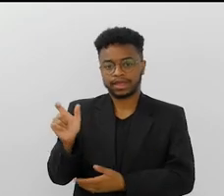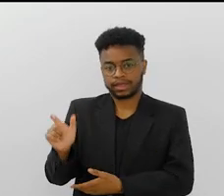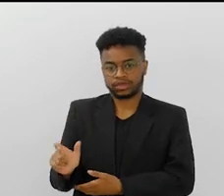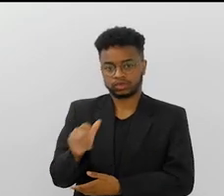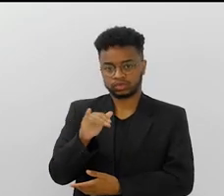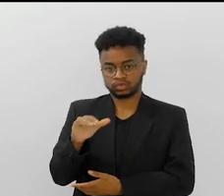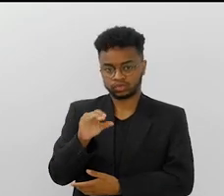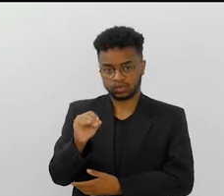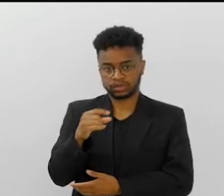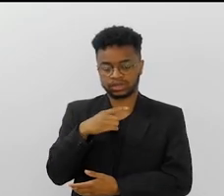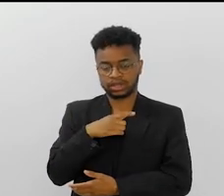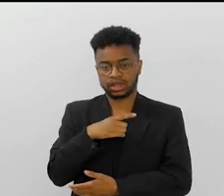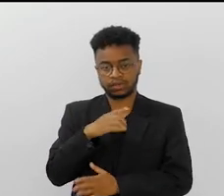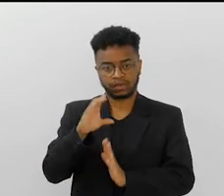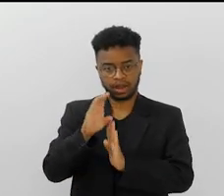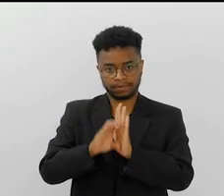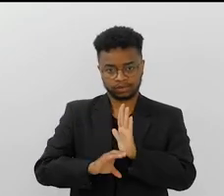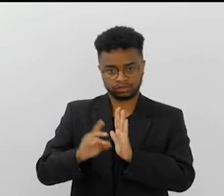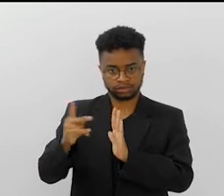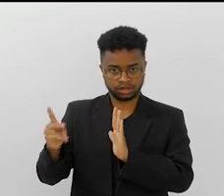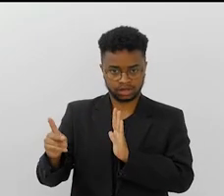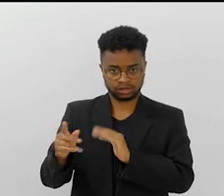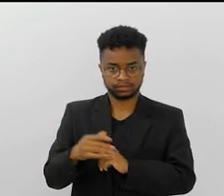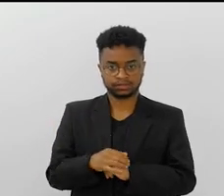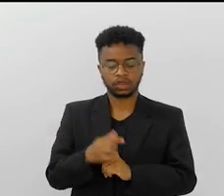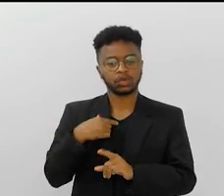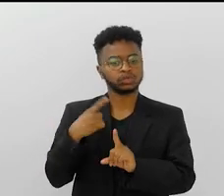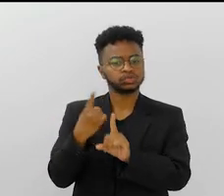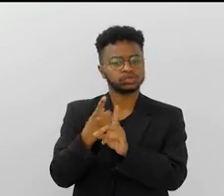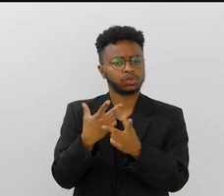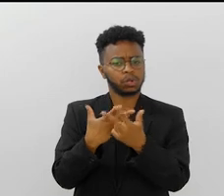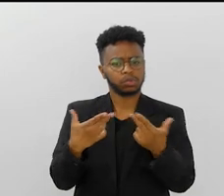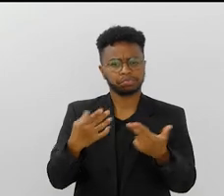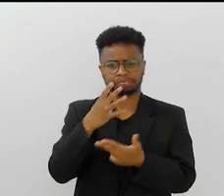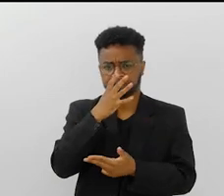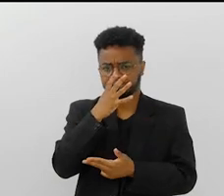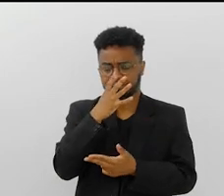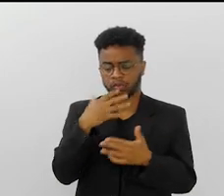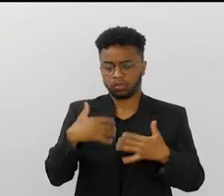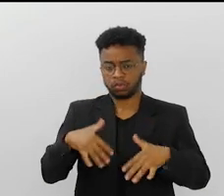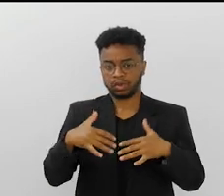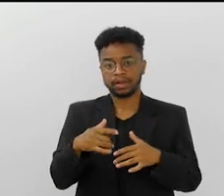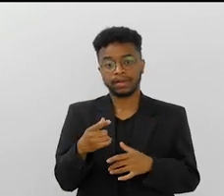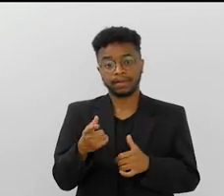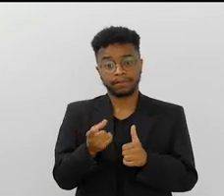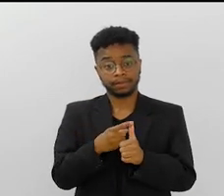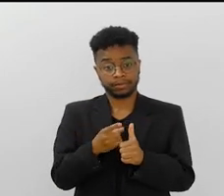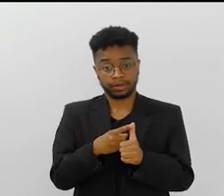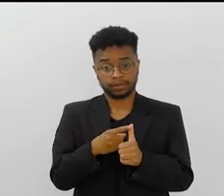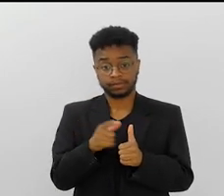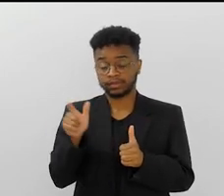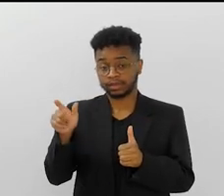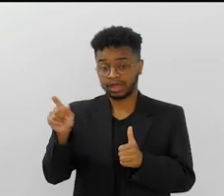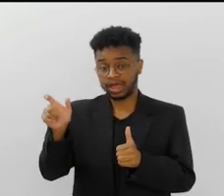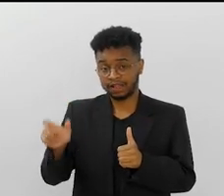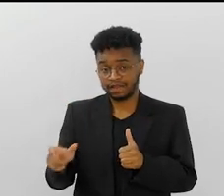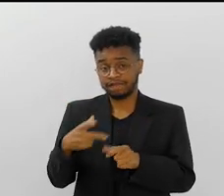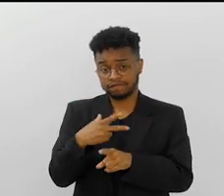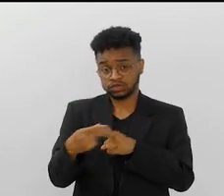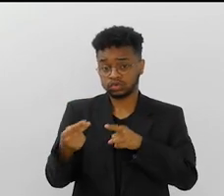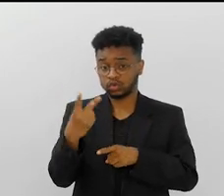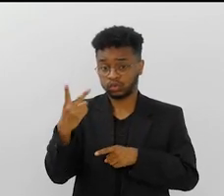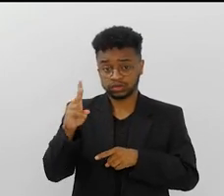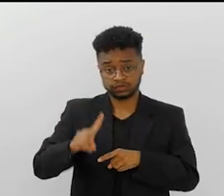ele, no capítulo, na parte dele, eu descobri coisas muito impressionantes. Assim, ele era